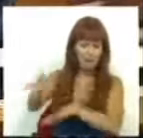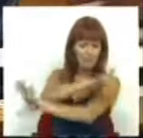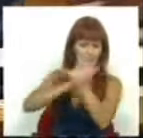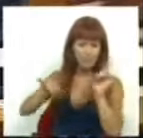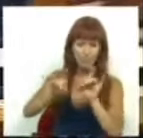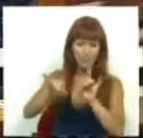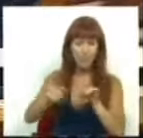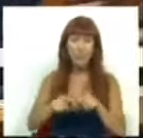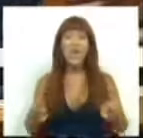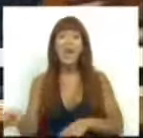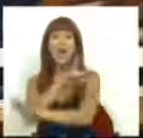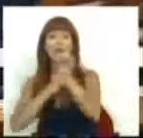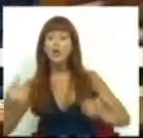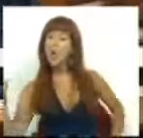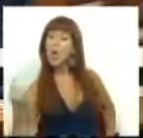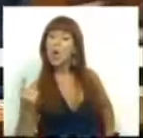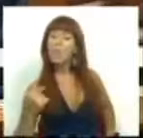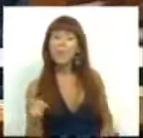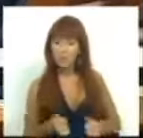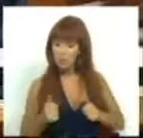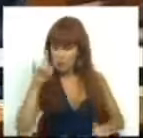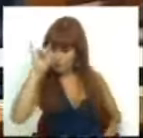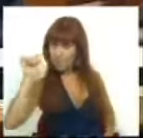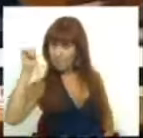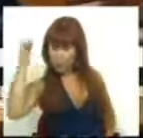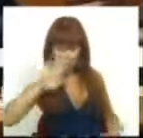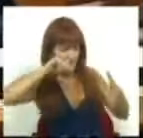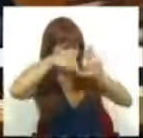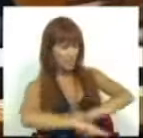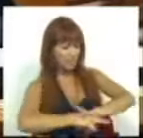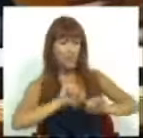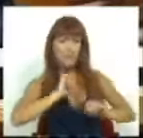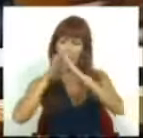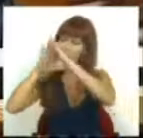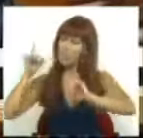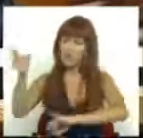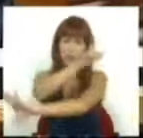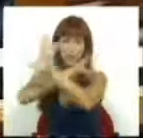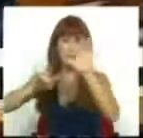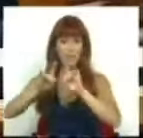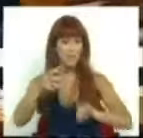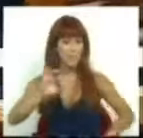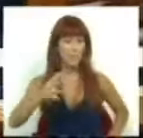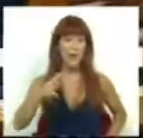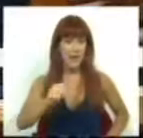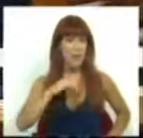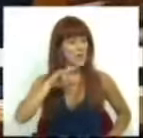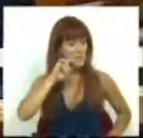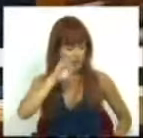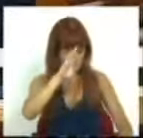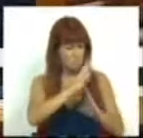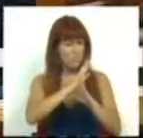europeia. As euroobrigações, uma boa ideia para o aprofundamento do nosso modelo da Europa, que o PS defende